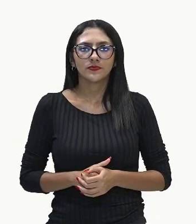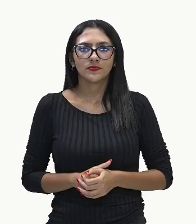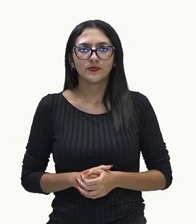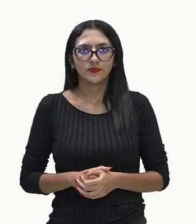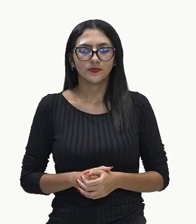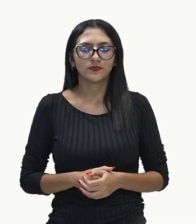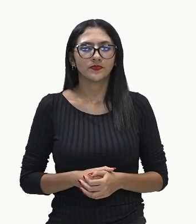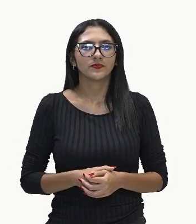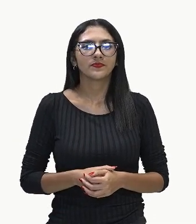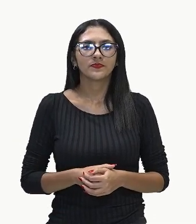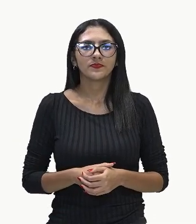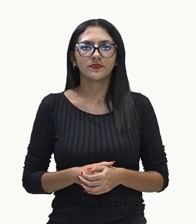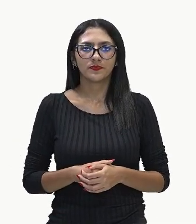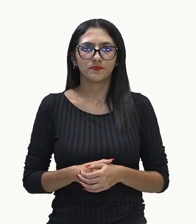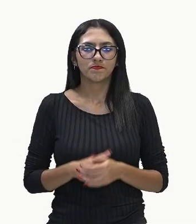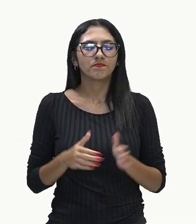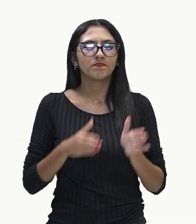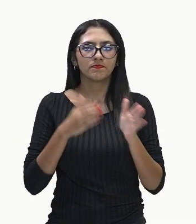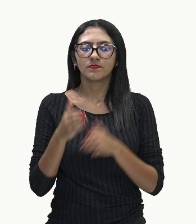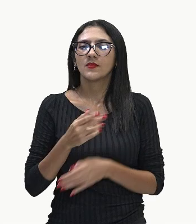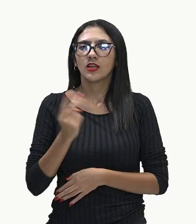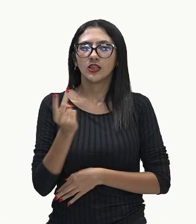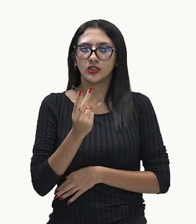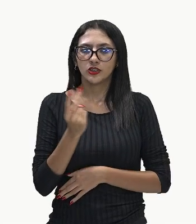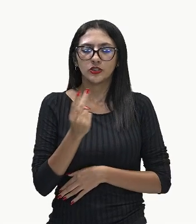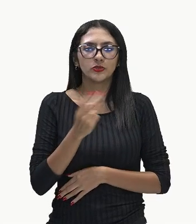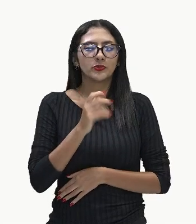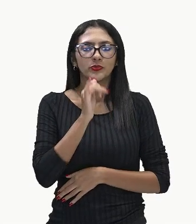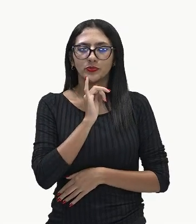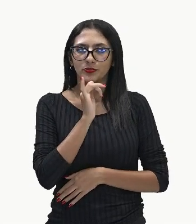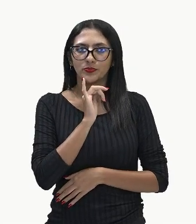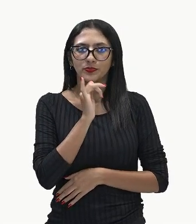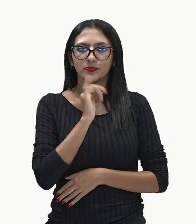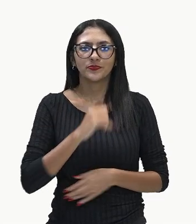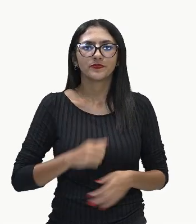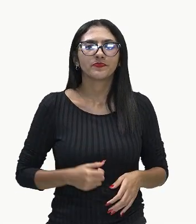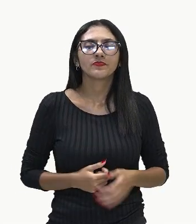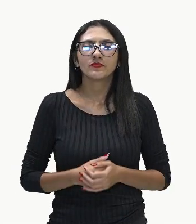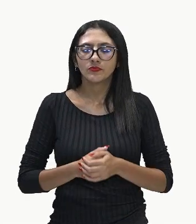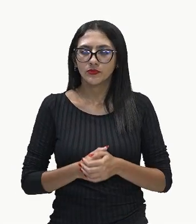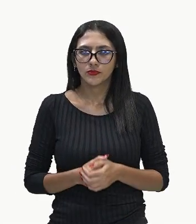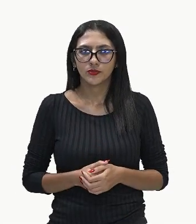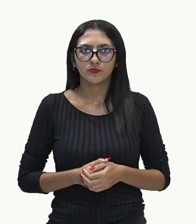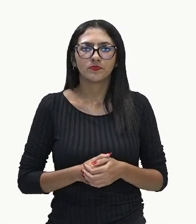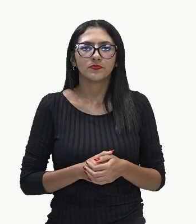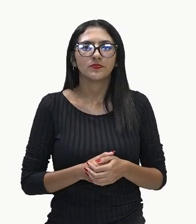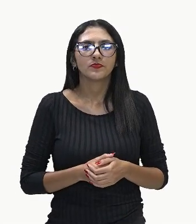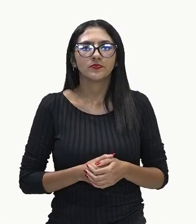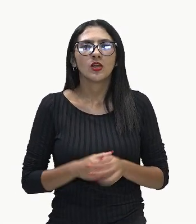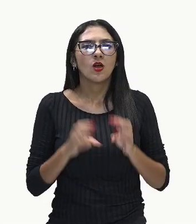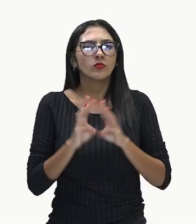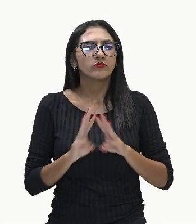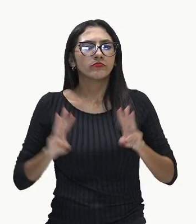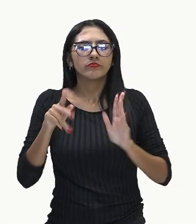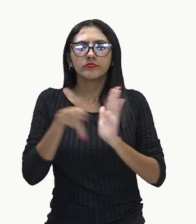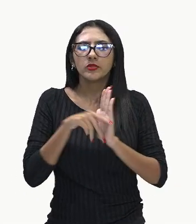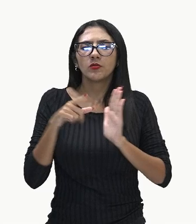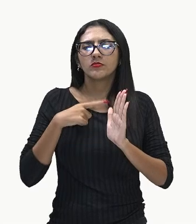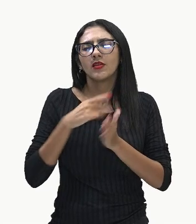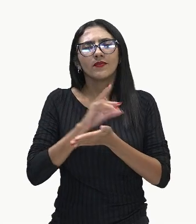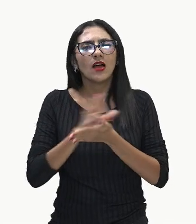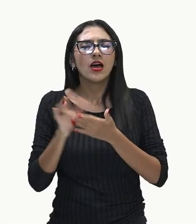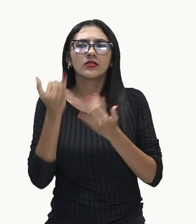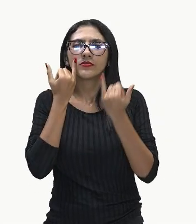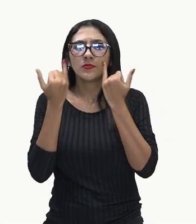Seguindo, vamos agora para mais um exemplo. um site especializado em informações sobre